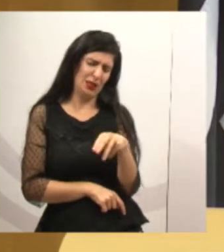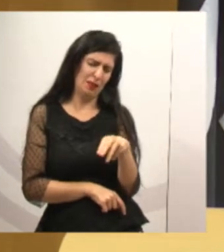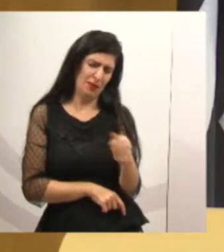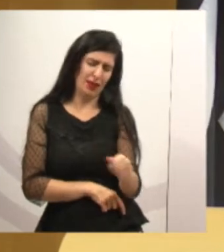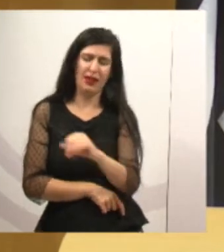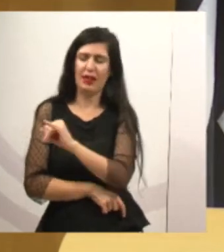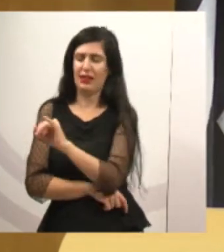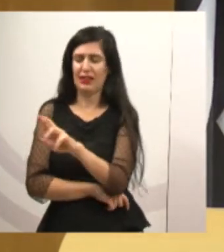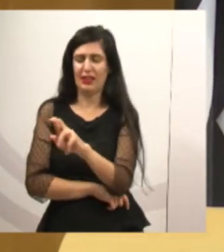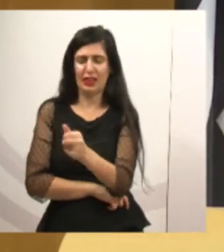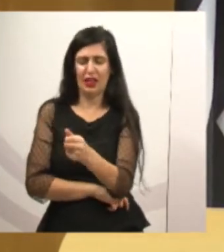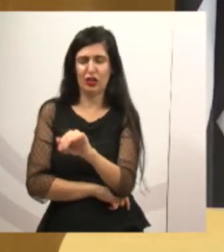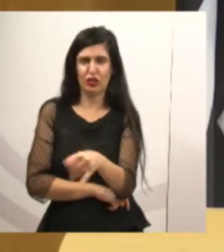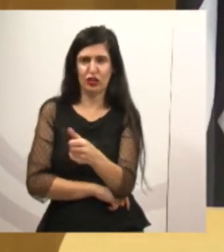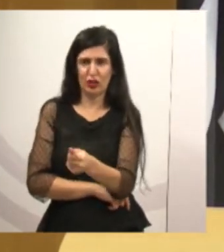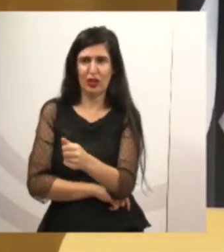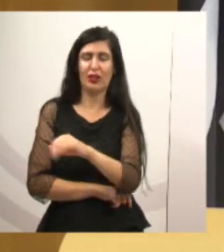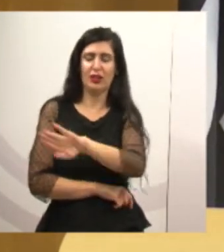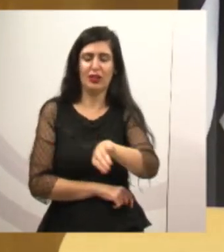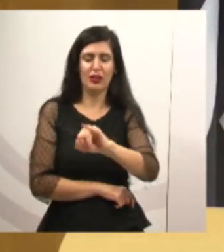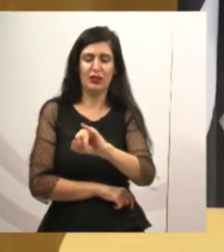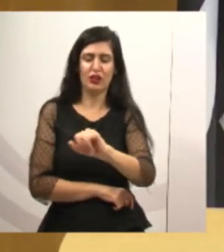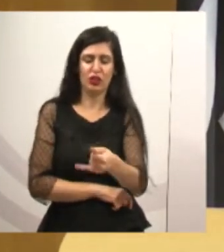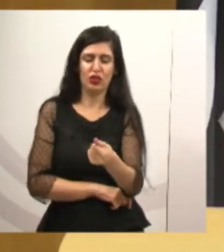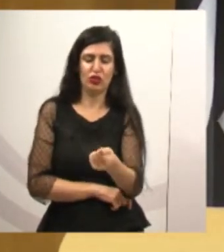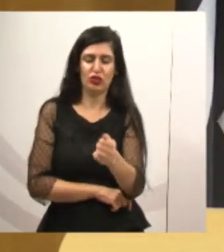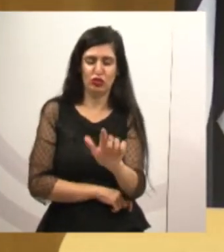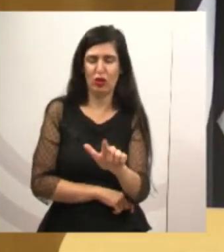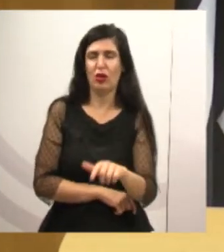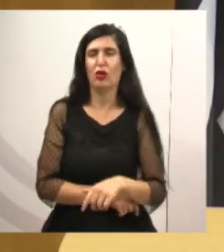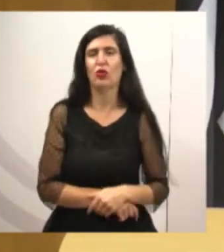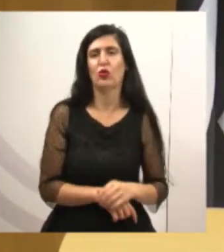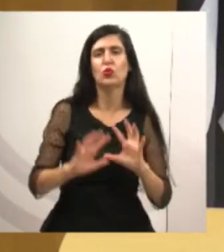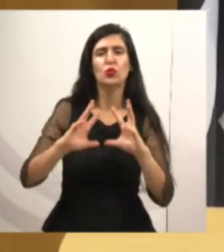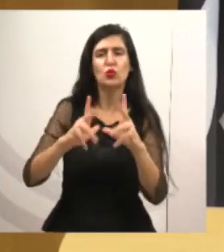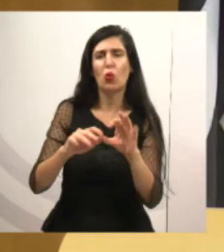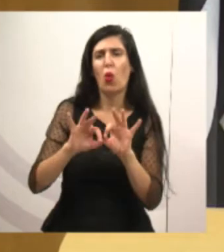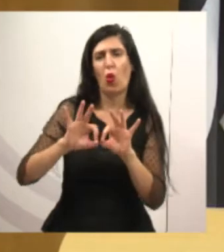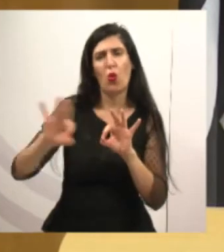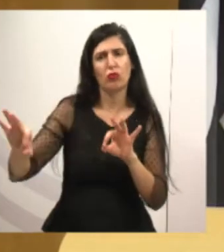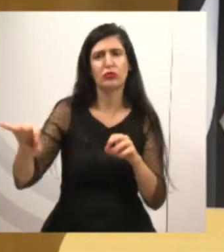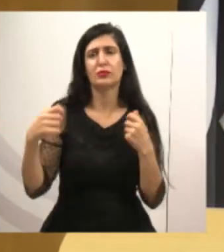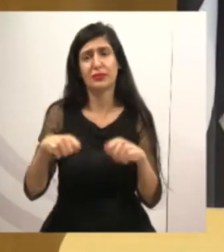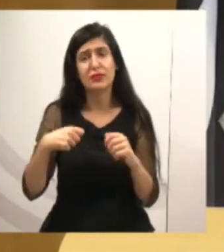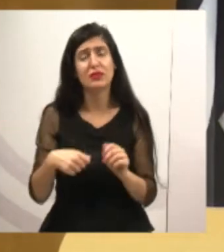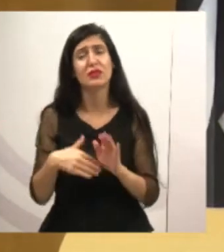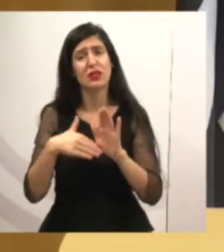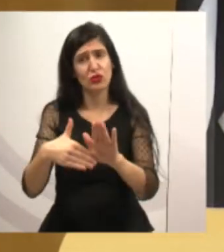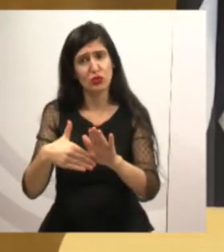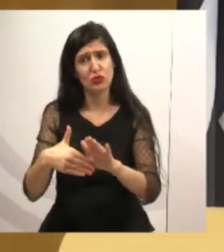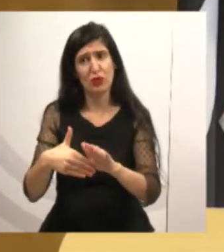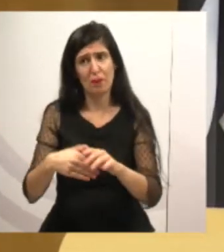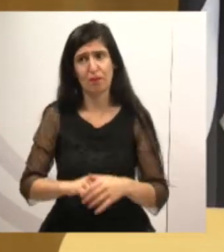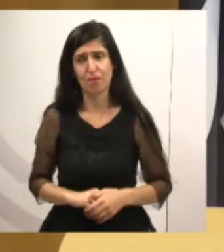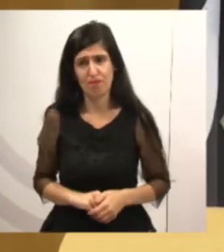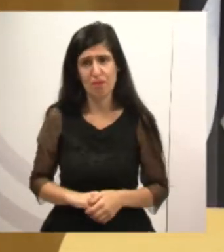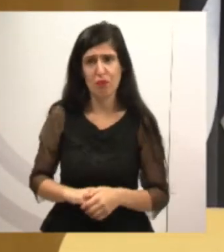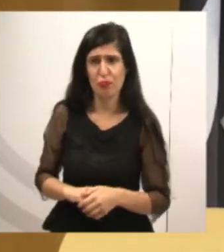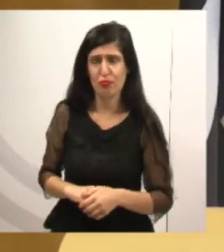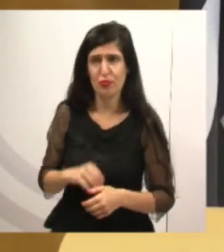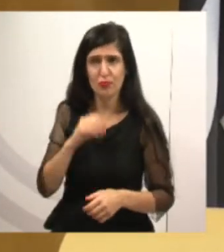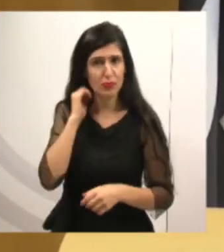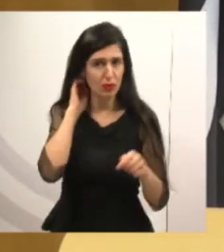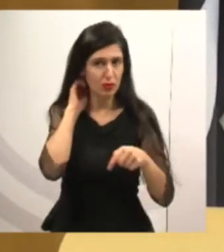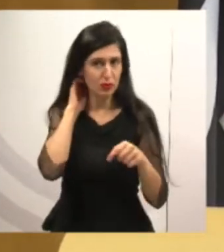Colinas e as estradas rurais. Sabemos que isso leva um tempo, é uma demanda muito grande, mas sem dúvida, entre esse